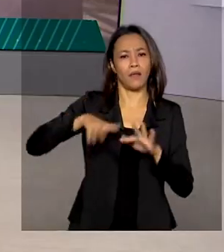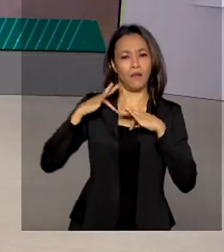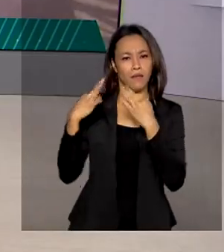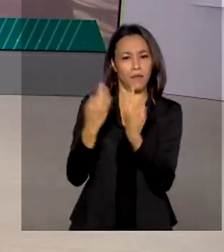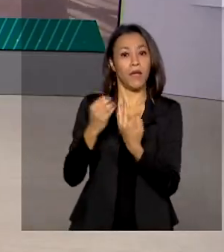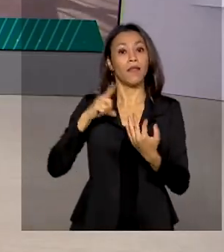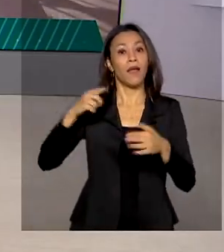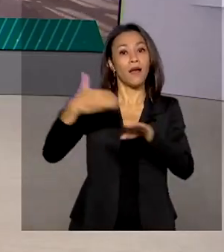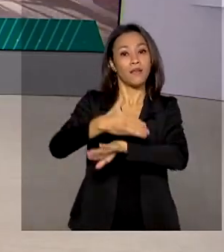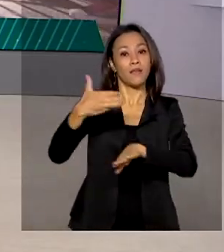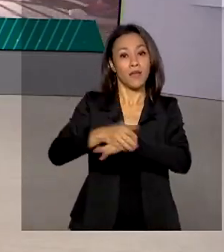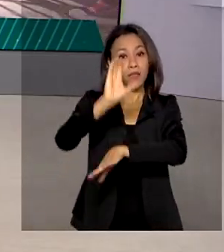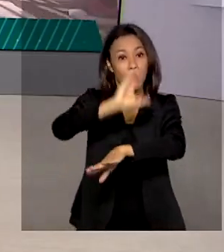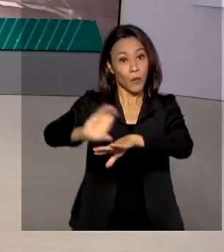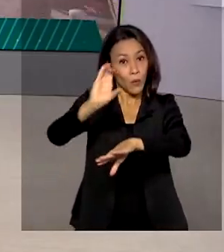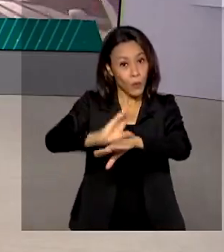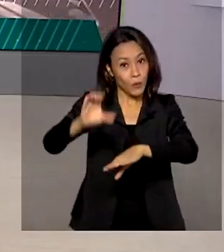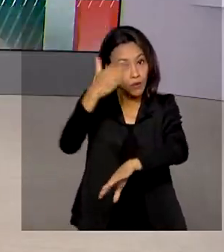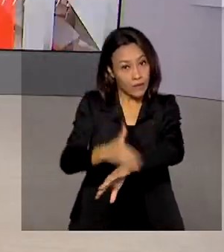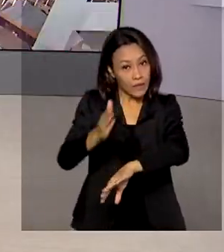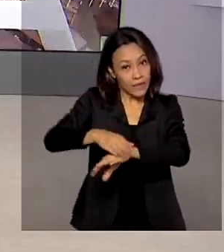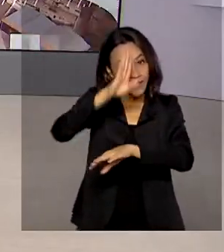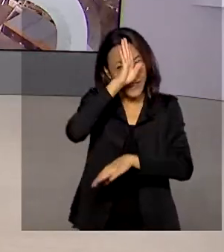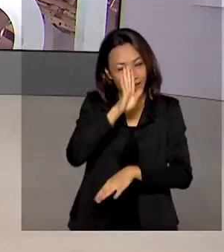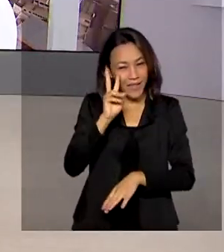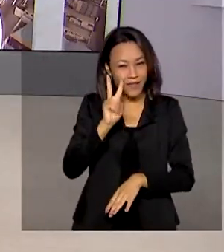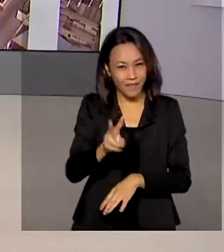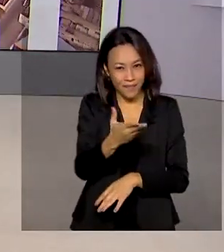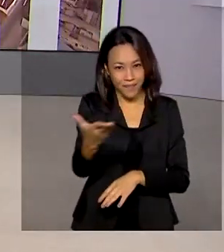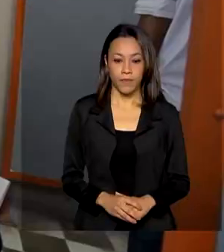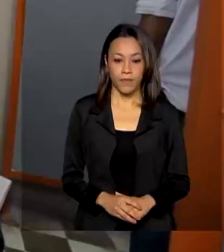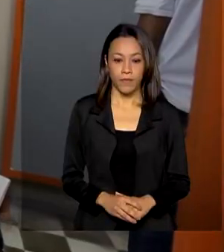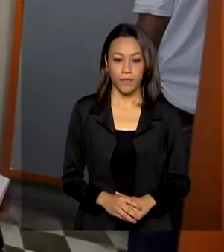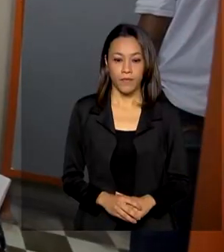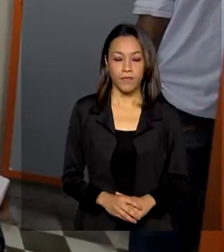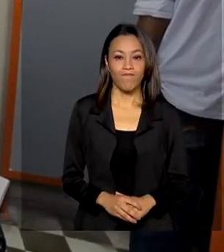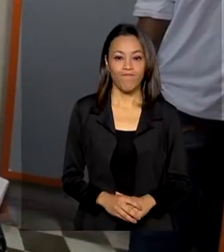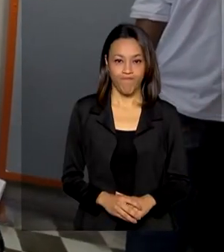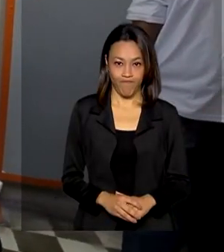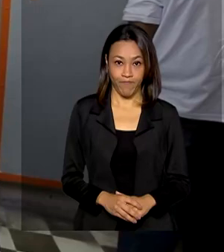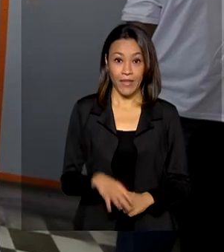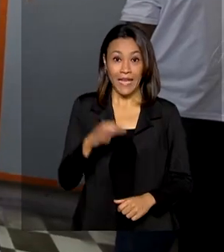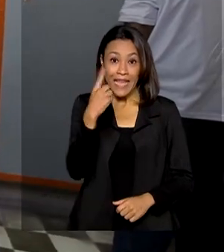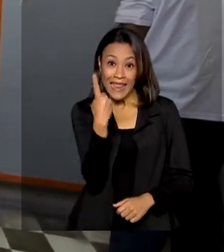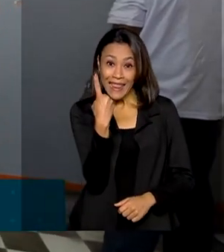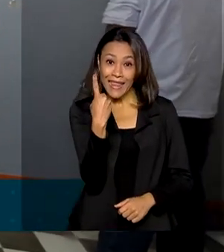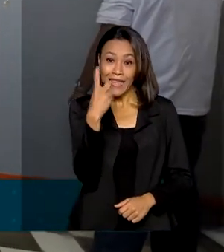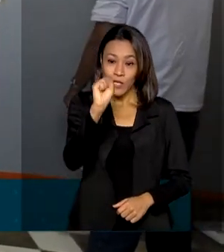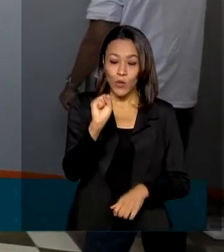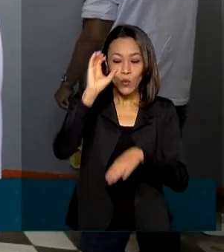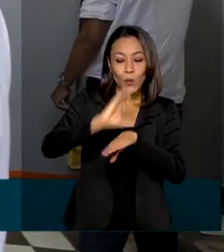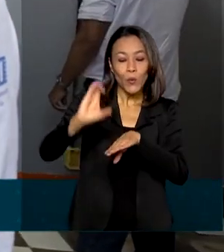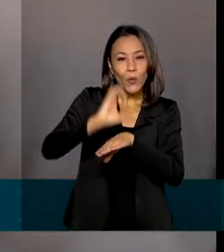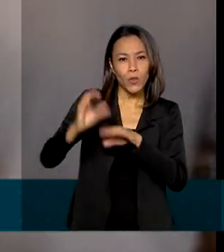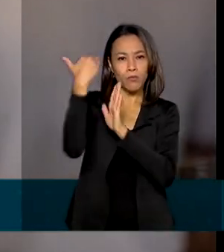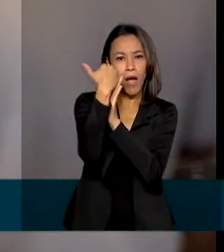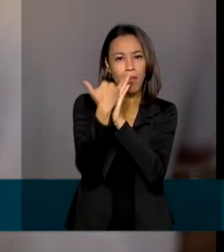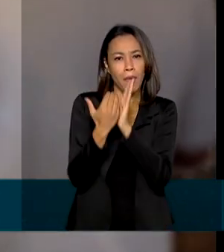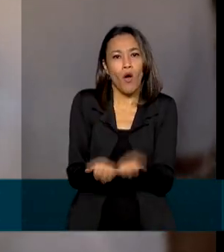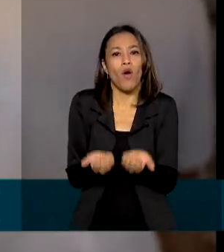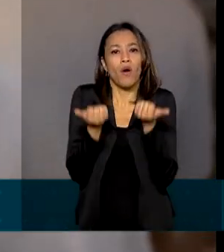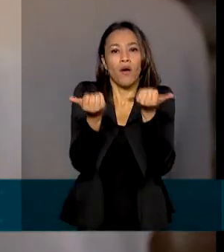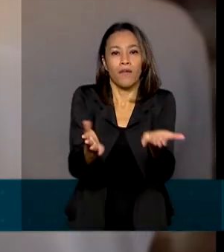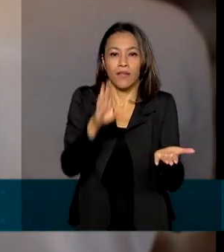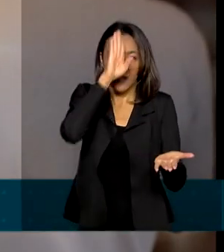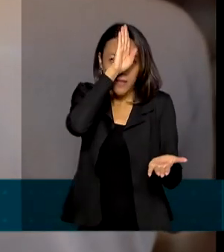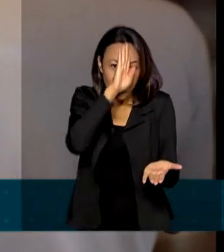cursos de capacitação de graça. Saiba mais na reportagem. São 18 cursos oferecidos de graça